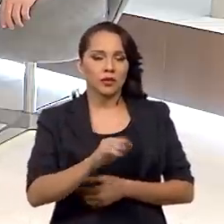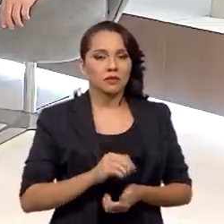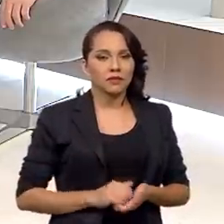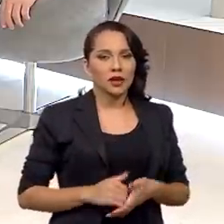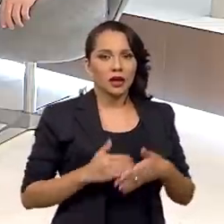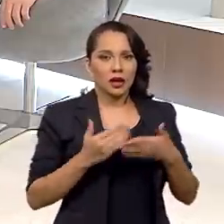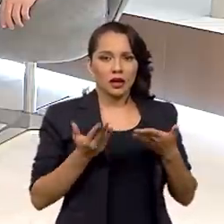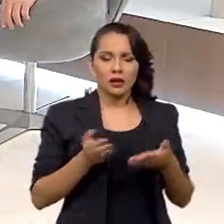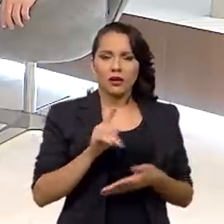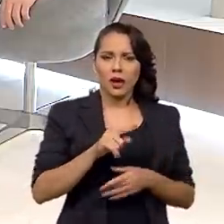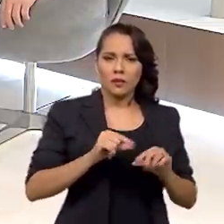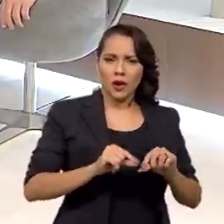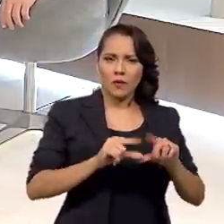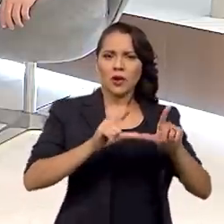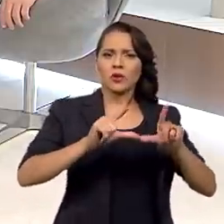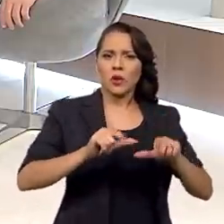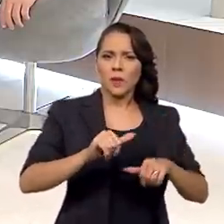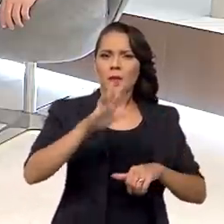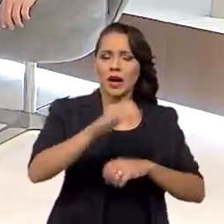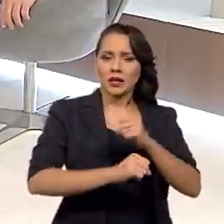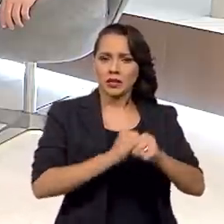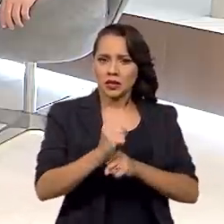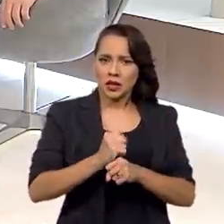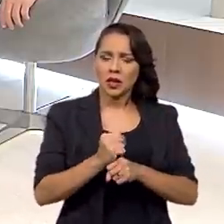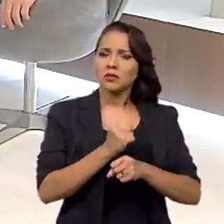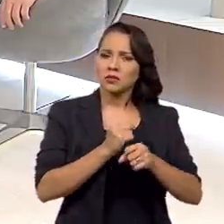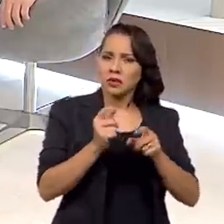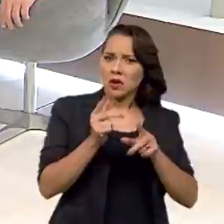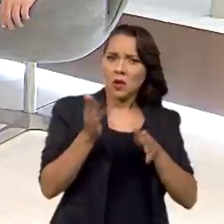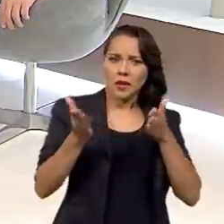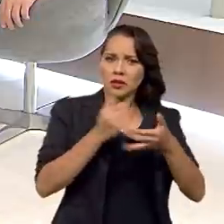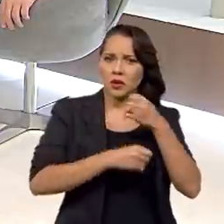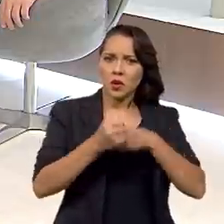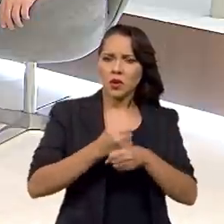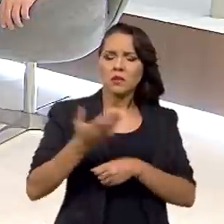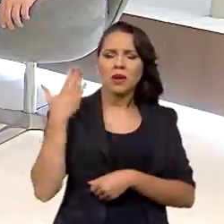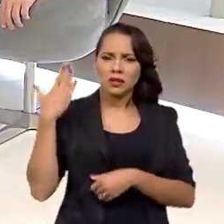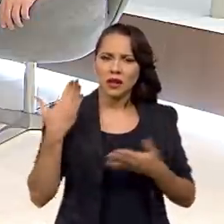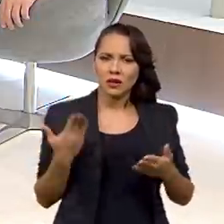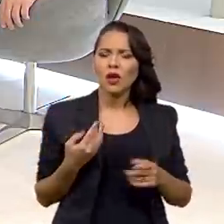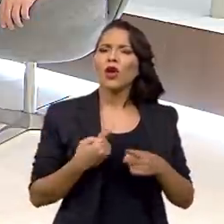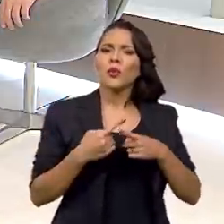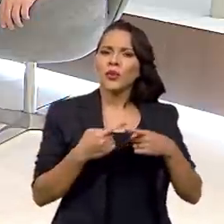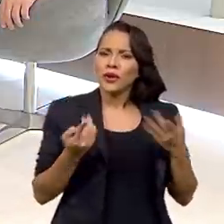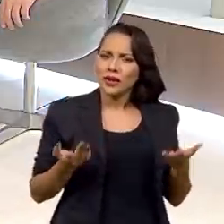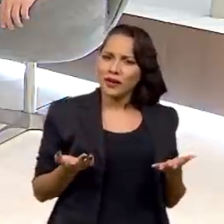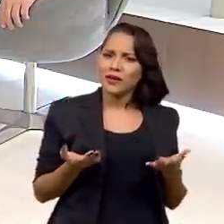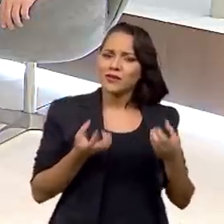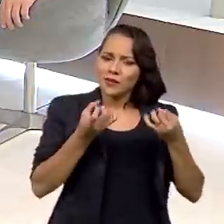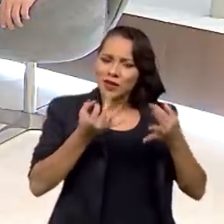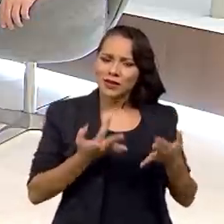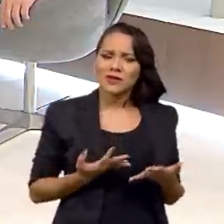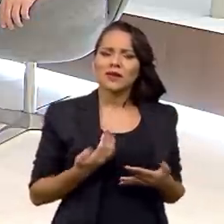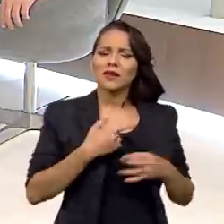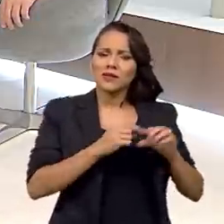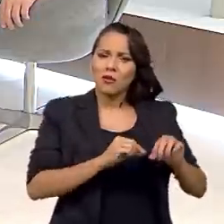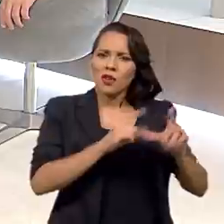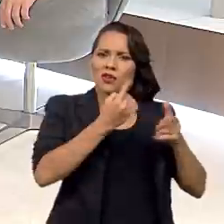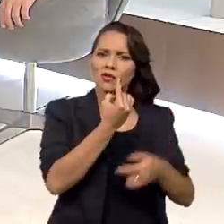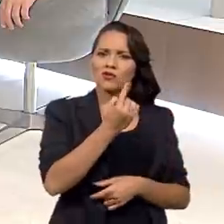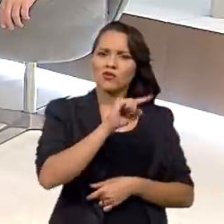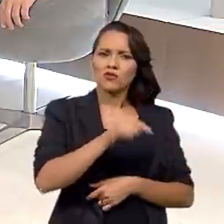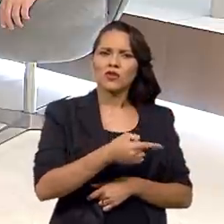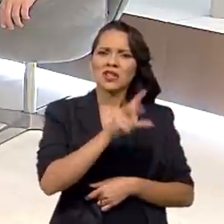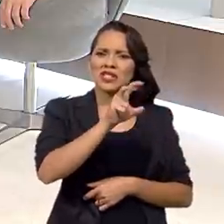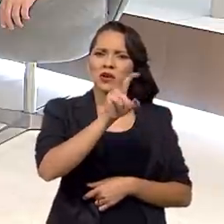a grosso modo, para crescermos mais esse ano do que no ano passado? Há alguma explicação econômica para esse crescimento de 1,5